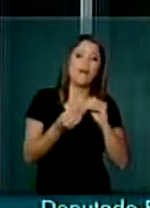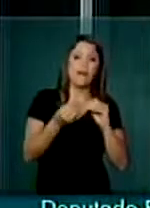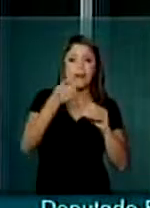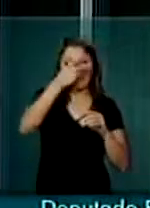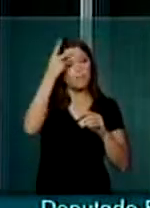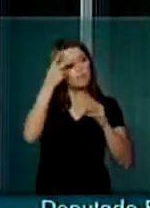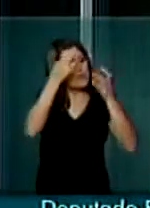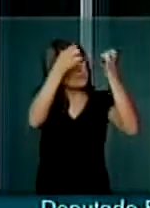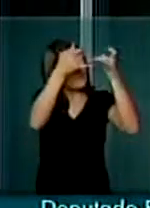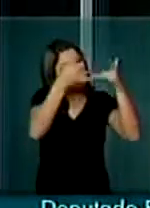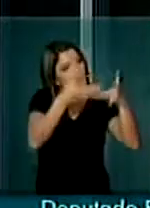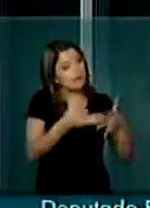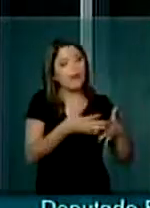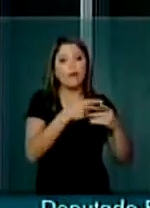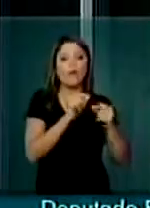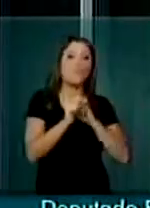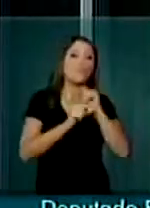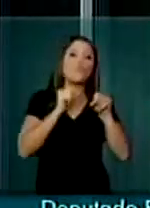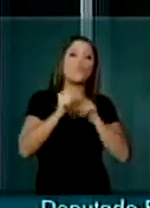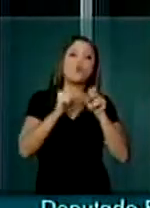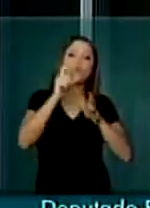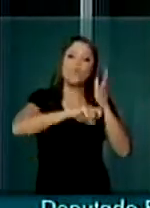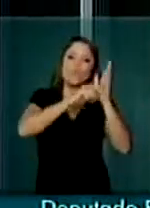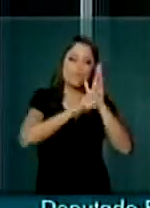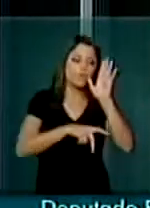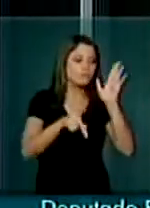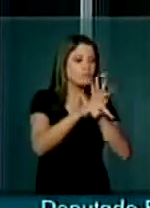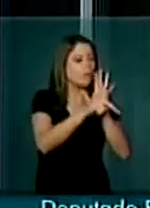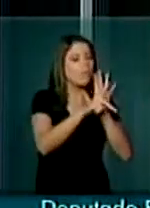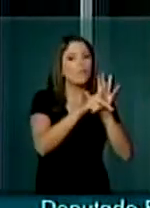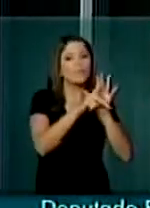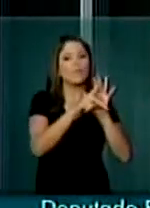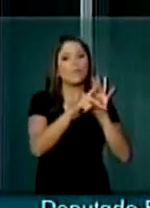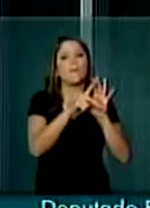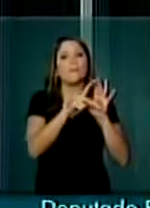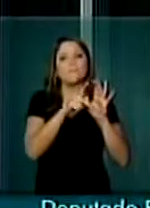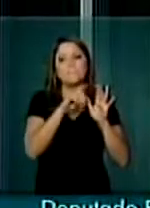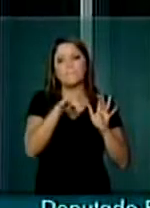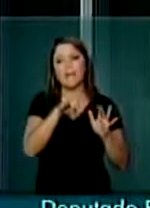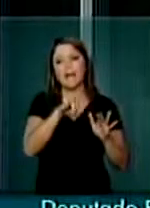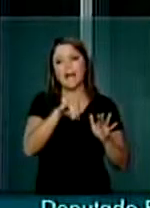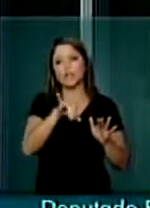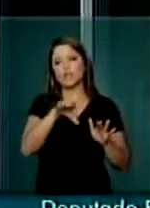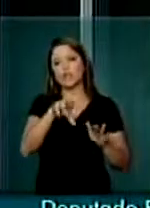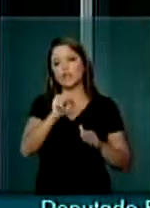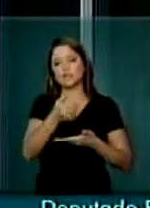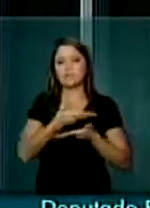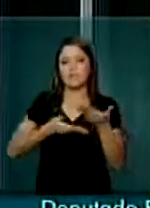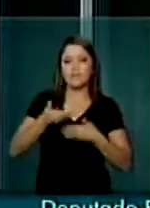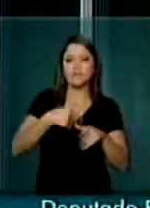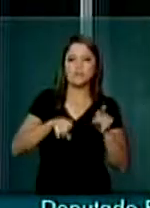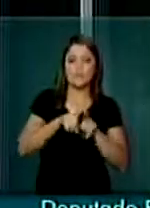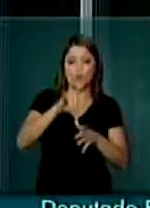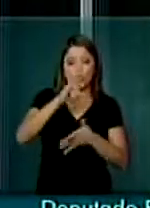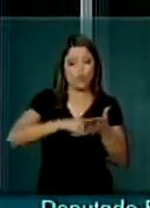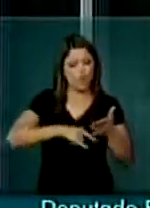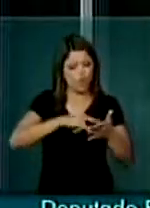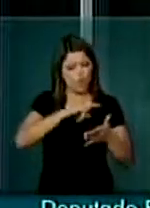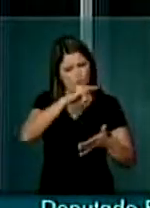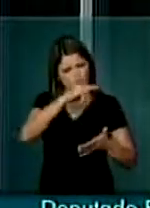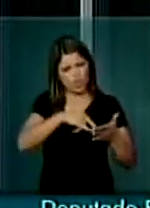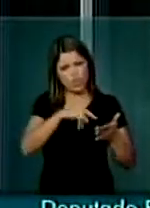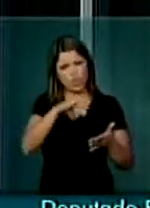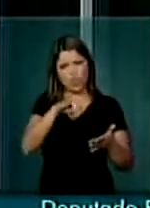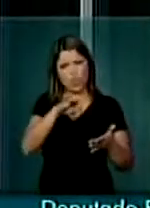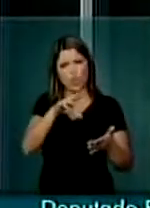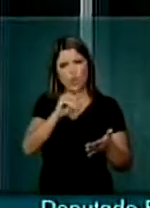esclarecidos acerca dos impostos que incidam sobre mercadorias e serviços, através do documento fiscal, ou seja, da nota fiscal